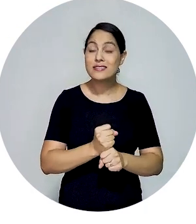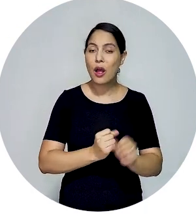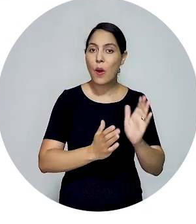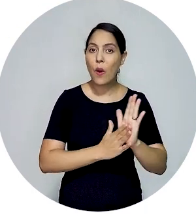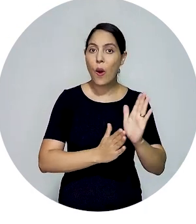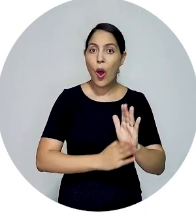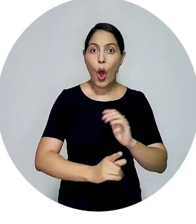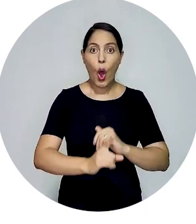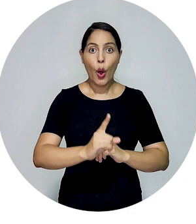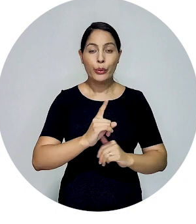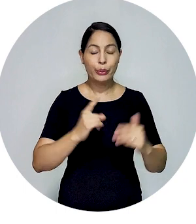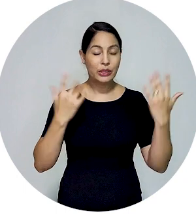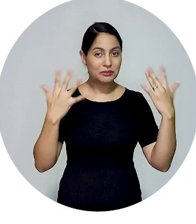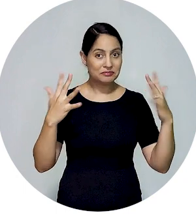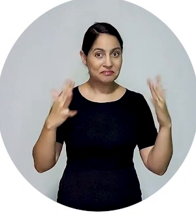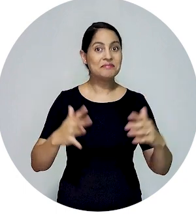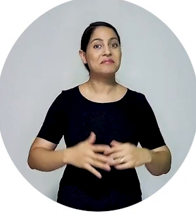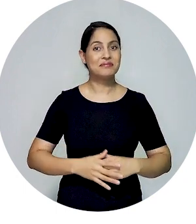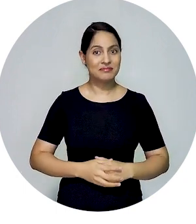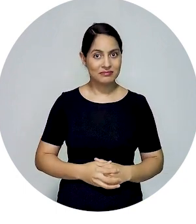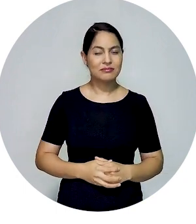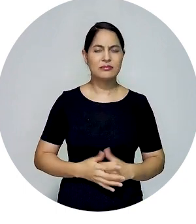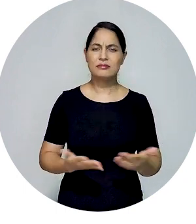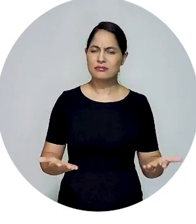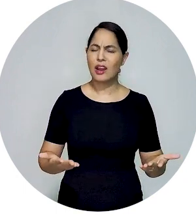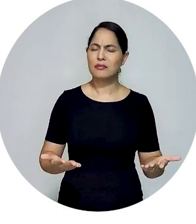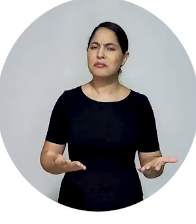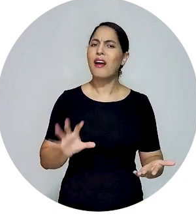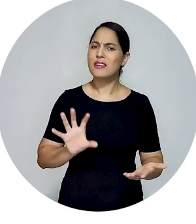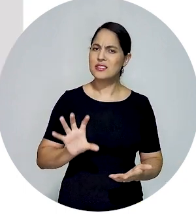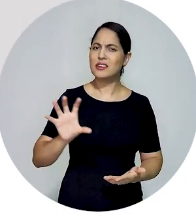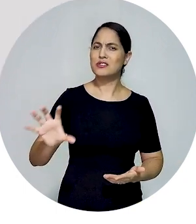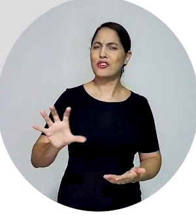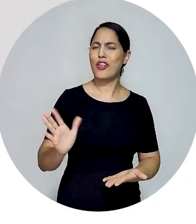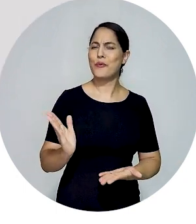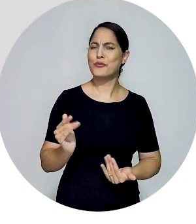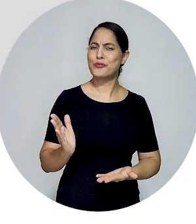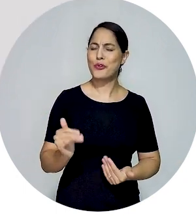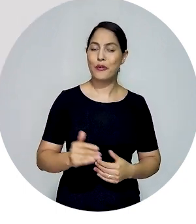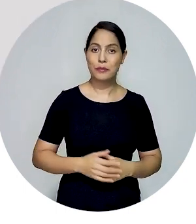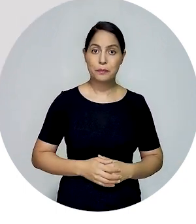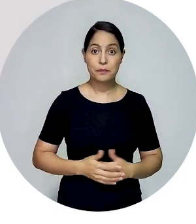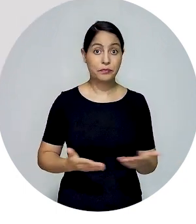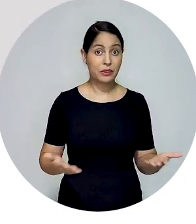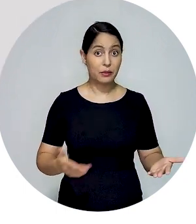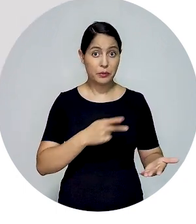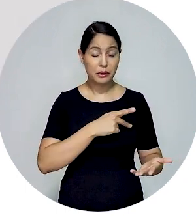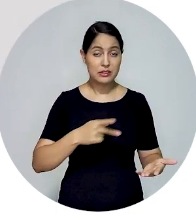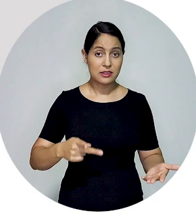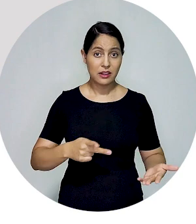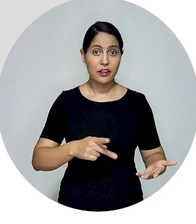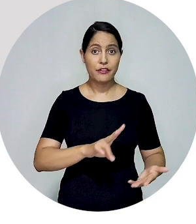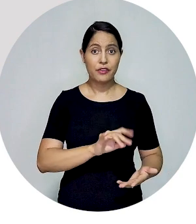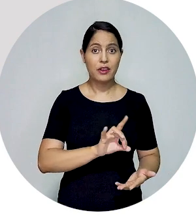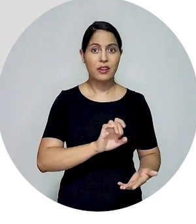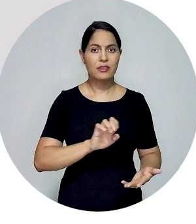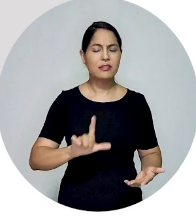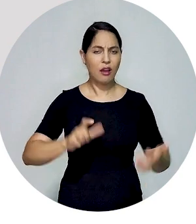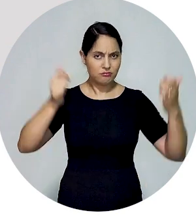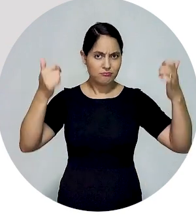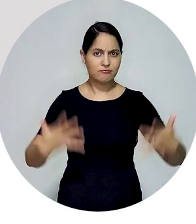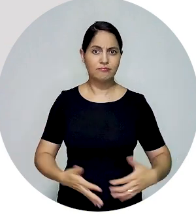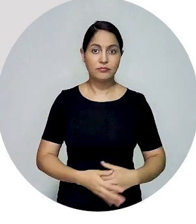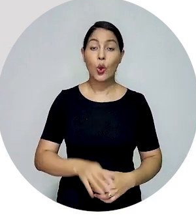considerada uma das seccionais mais jovens do Brasil. Para o presidente da seccional, Ednaldo Gomes Vidal, abre aspas. Nestes